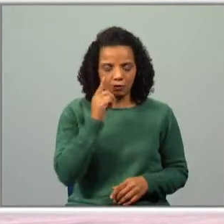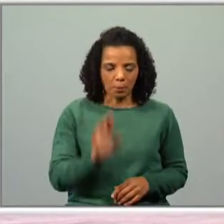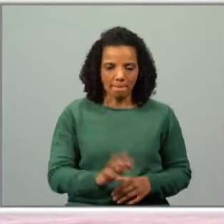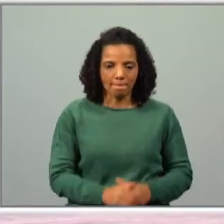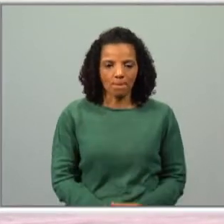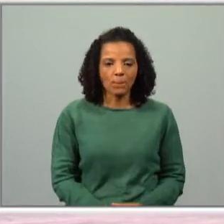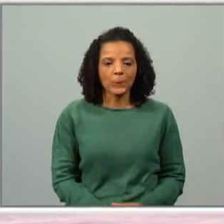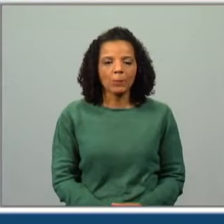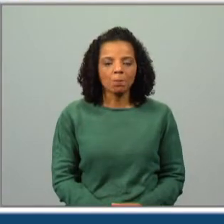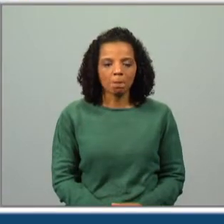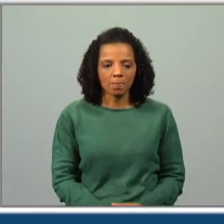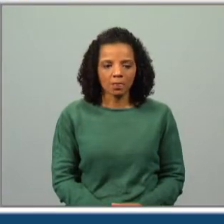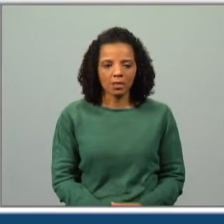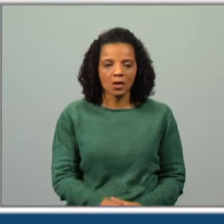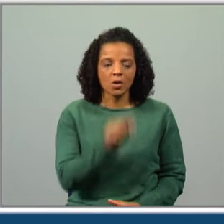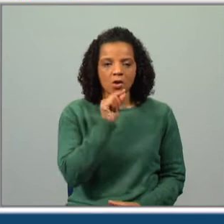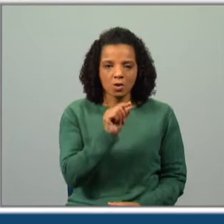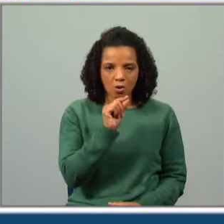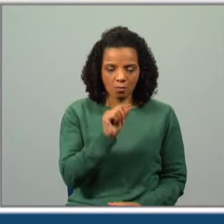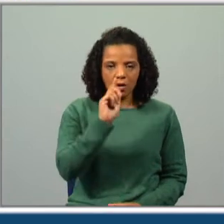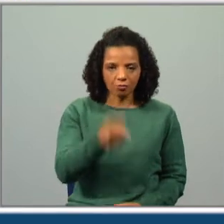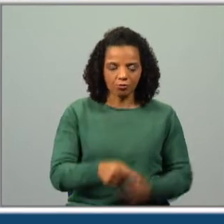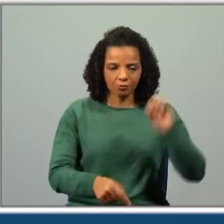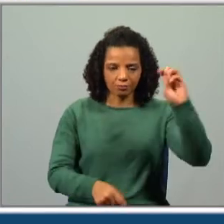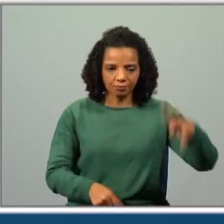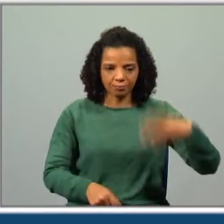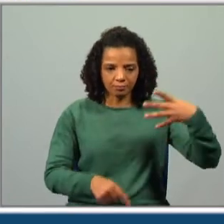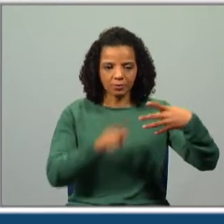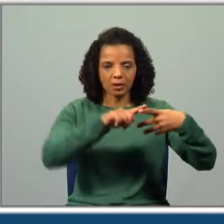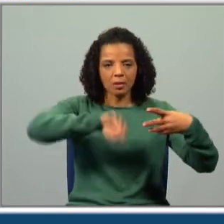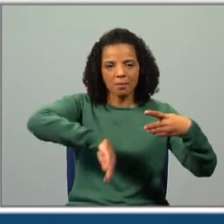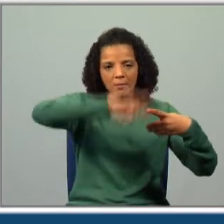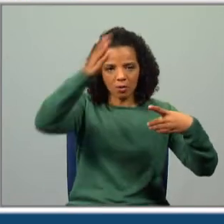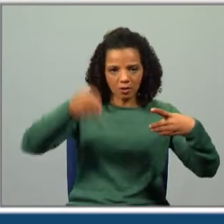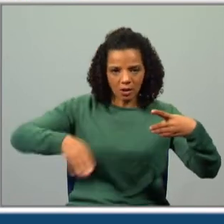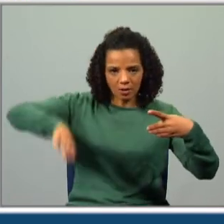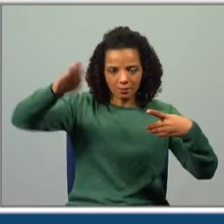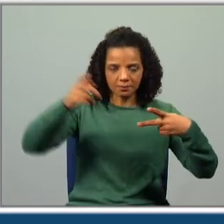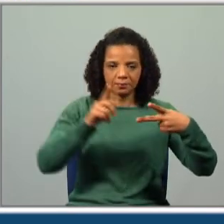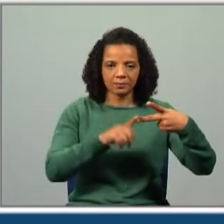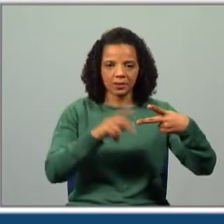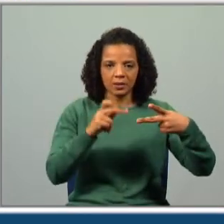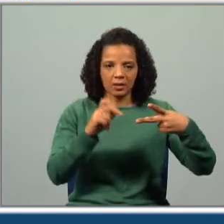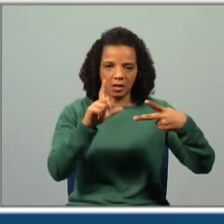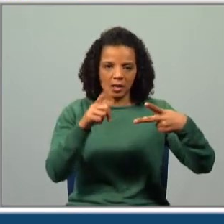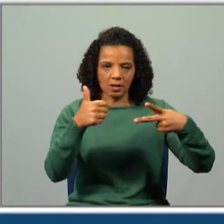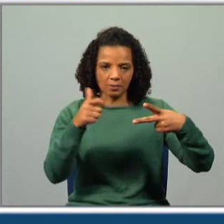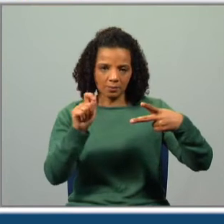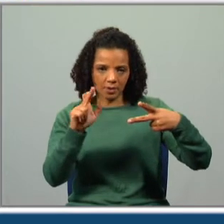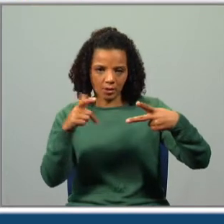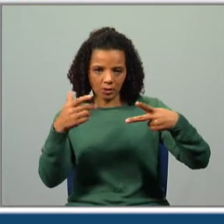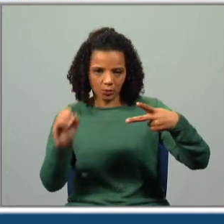E os nomes que temos são, montanha, alberto,